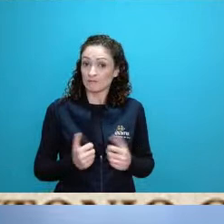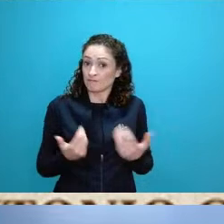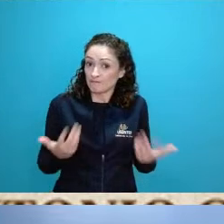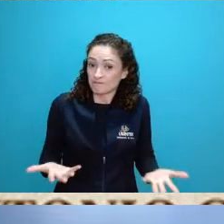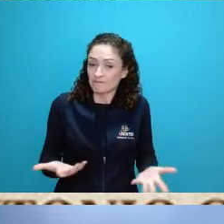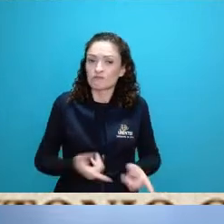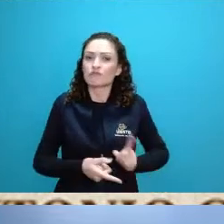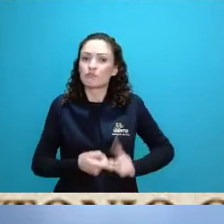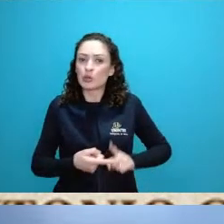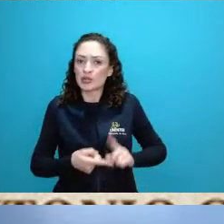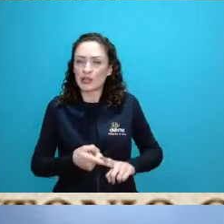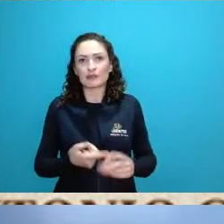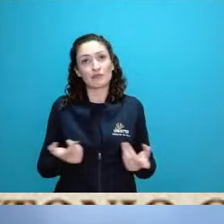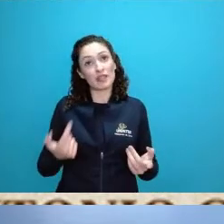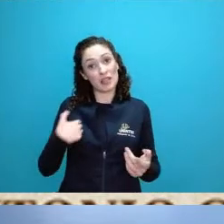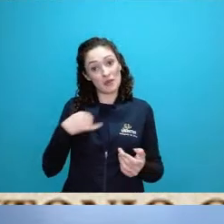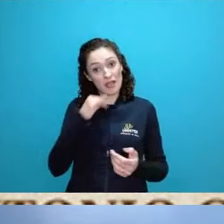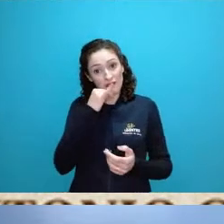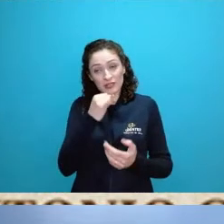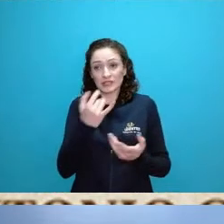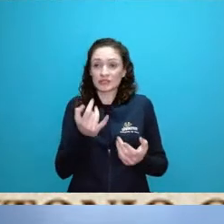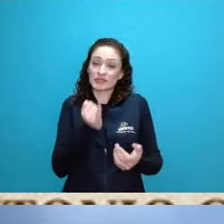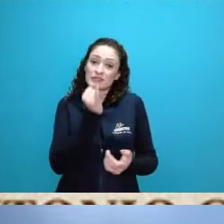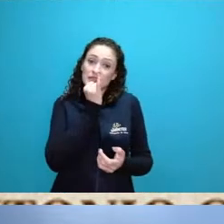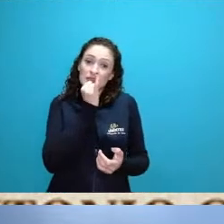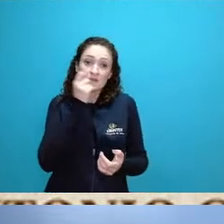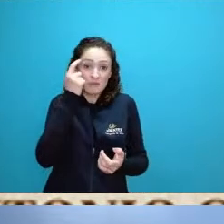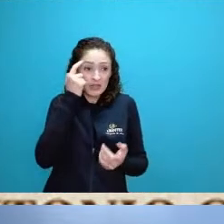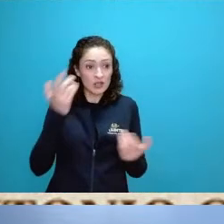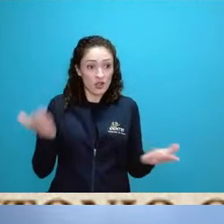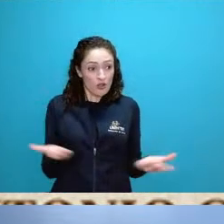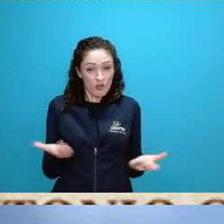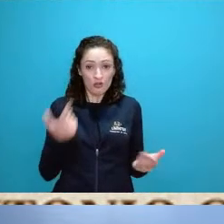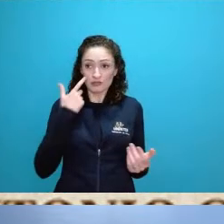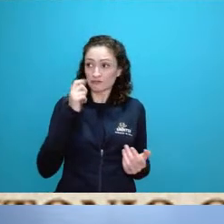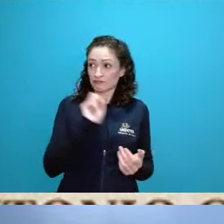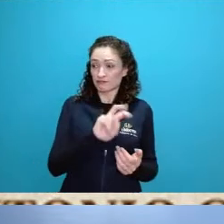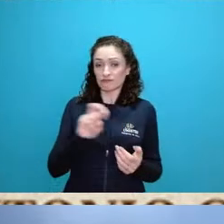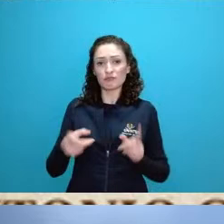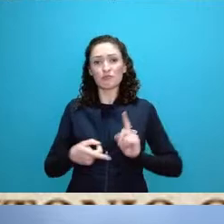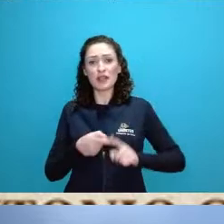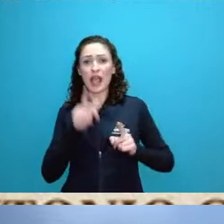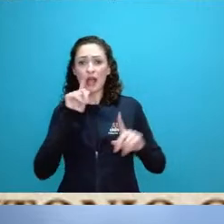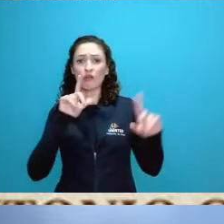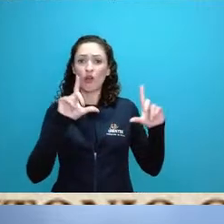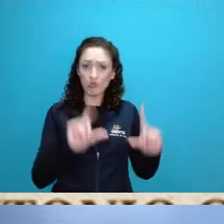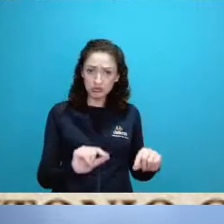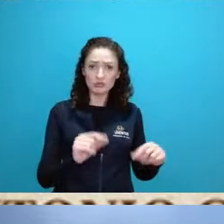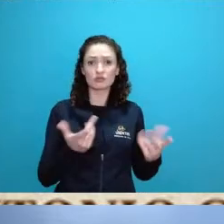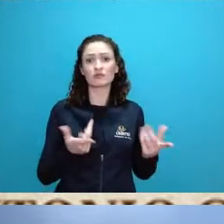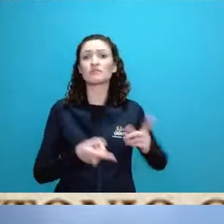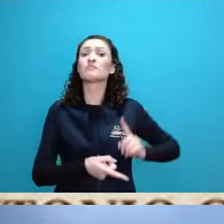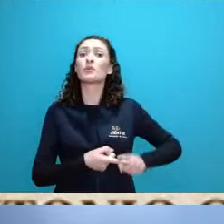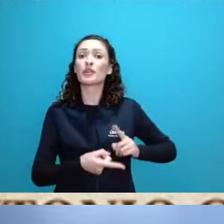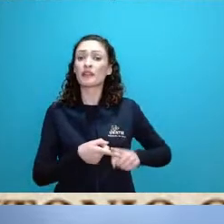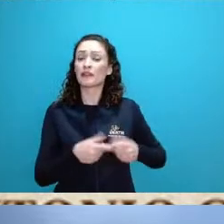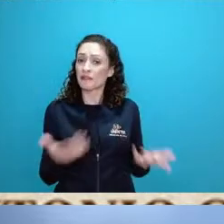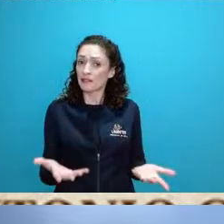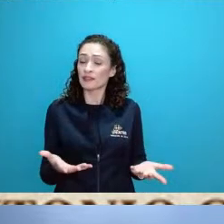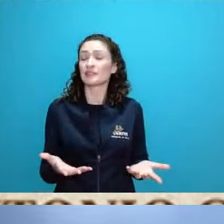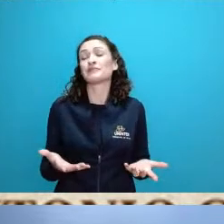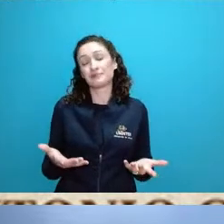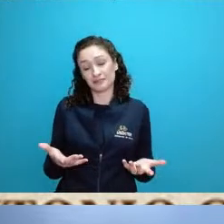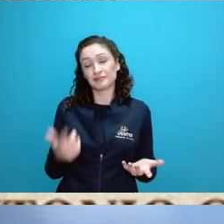em escala de nossa convivência é justamente a alteração